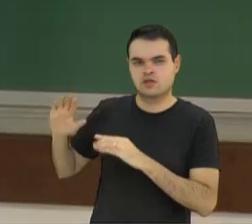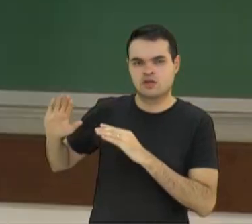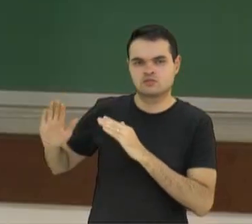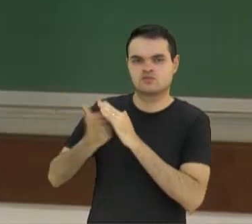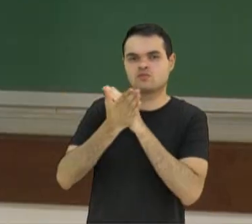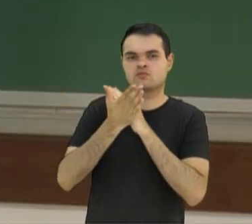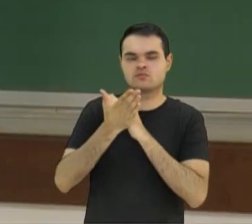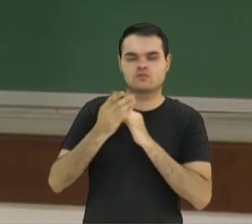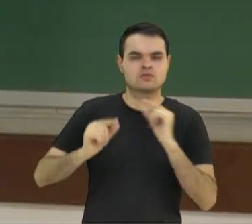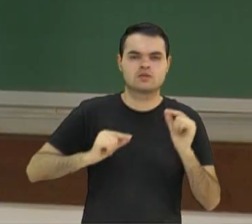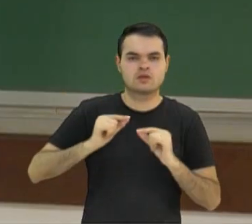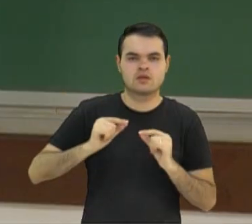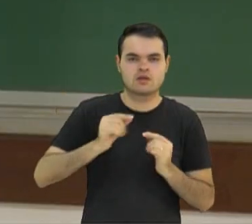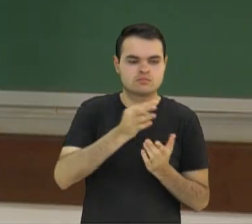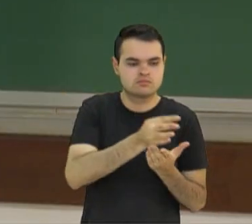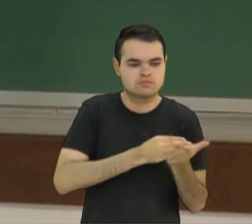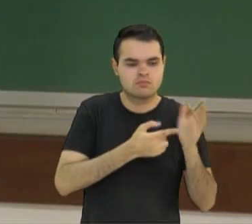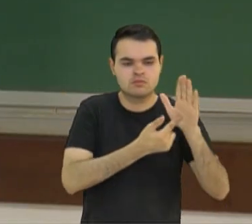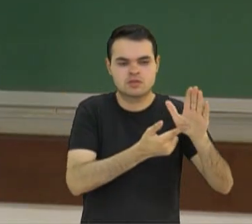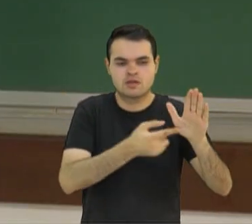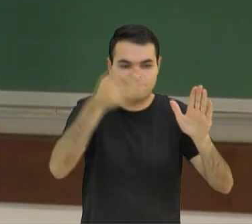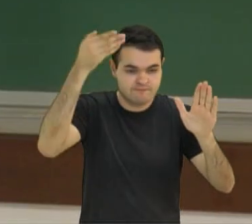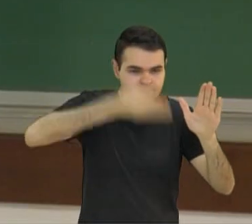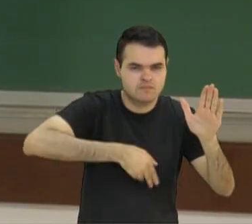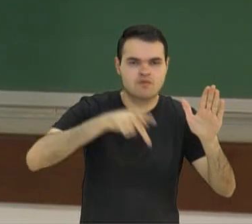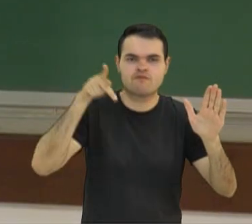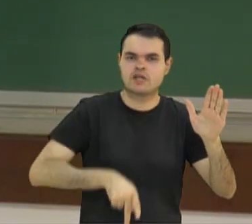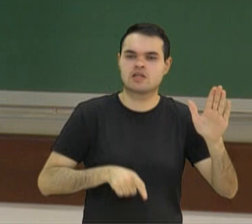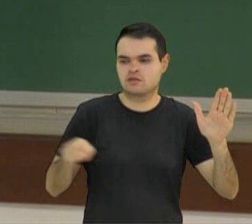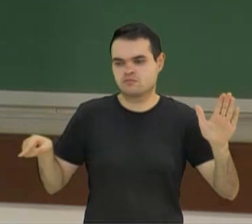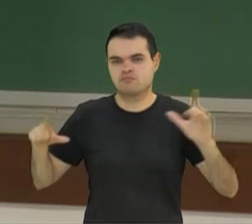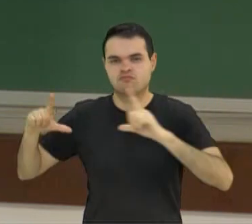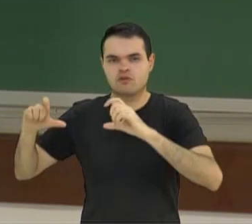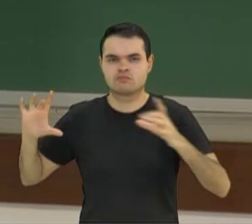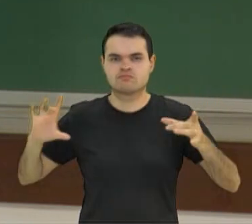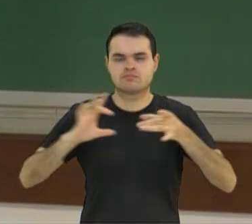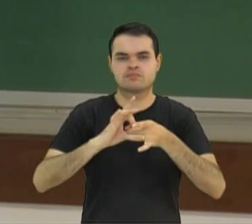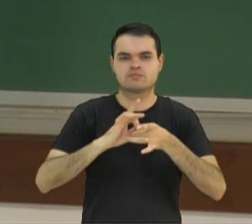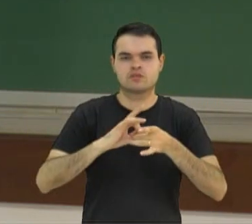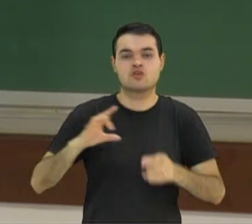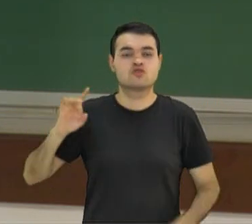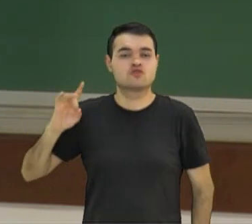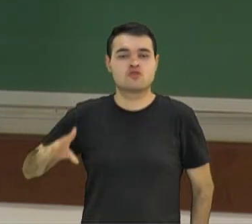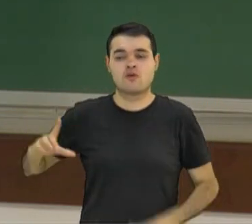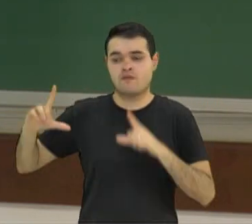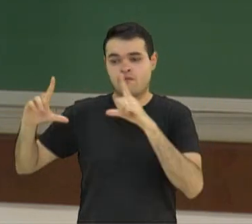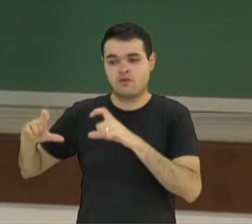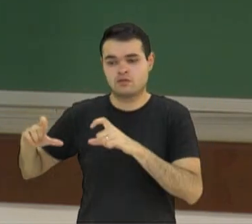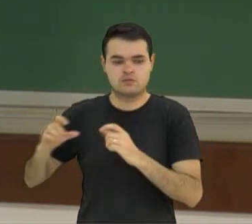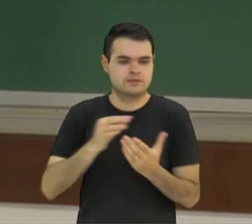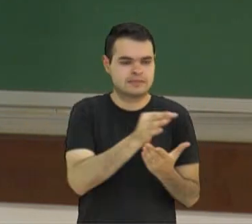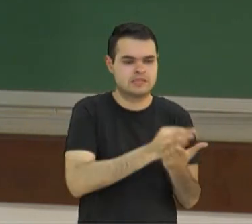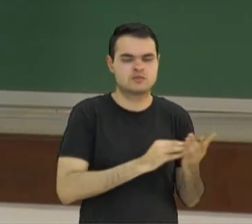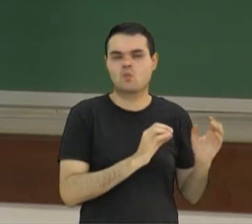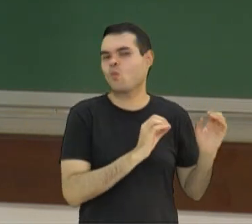ajudou a mostrar que aquilo era mesmo verdade. Somente a fotografia fora de contexto, nós